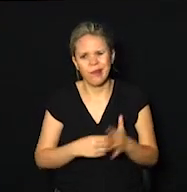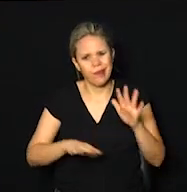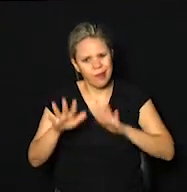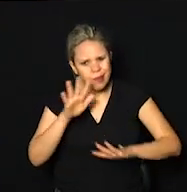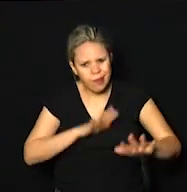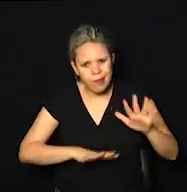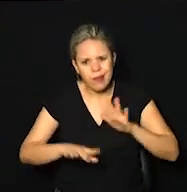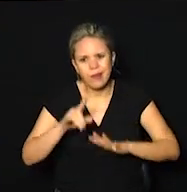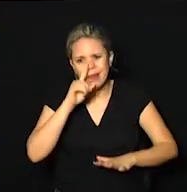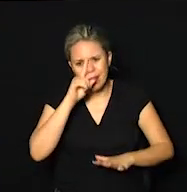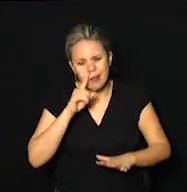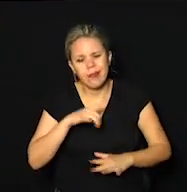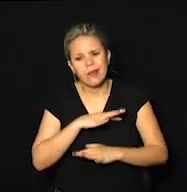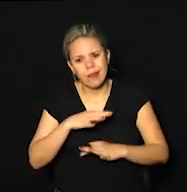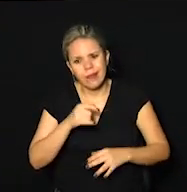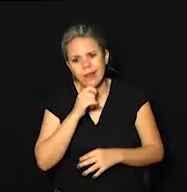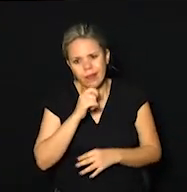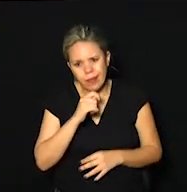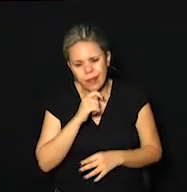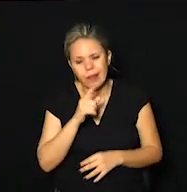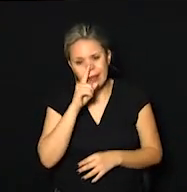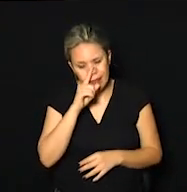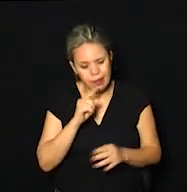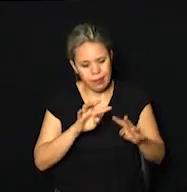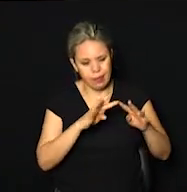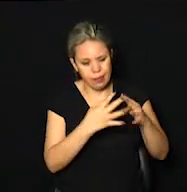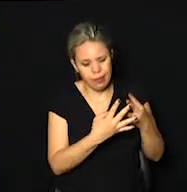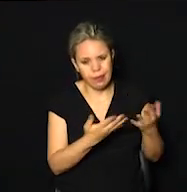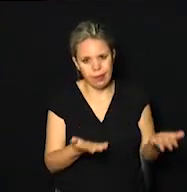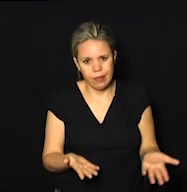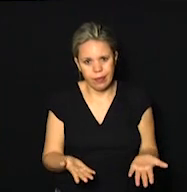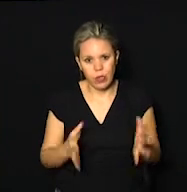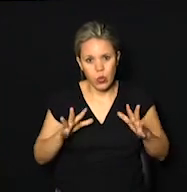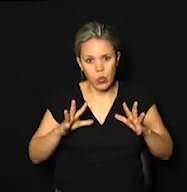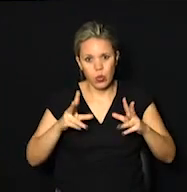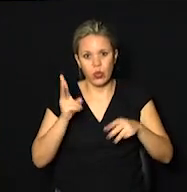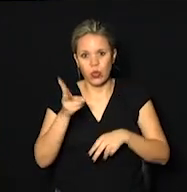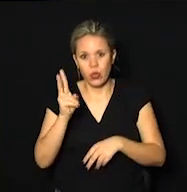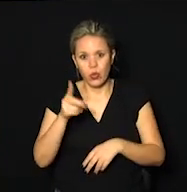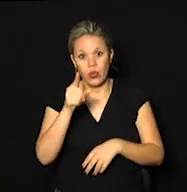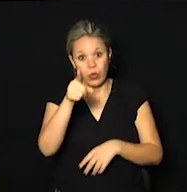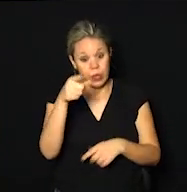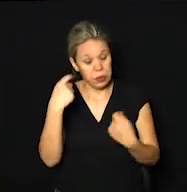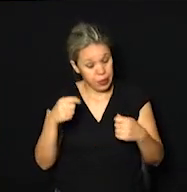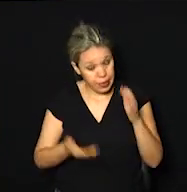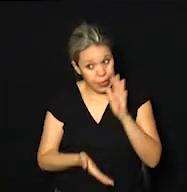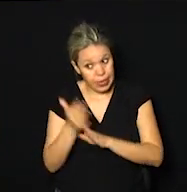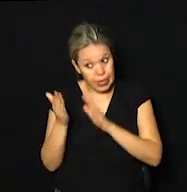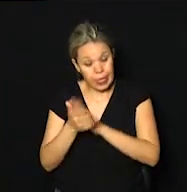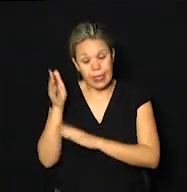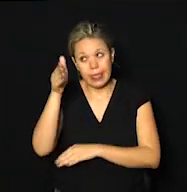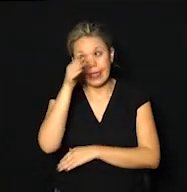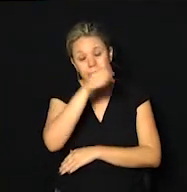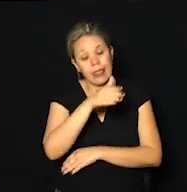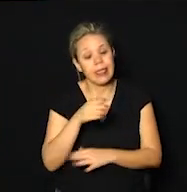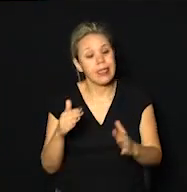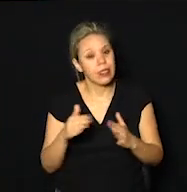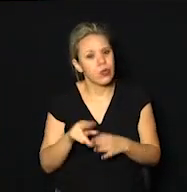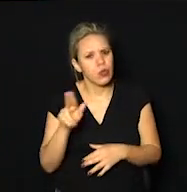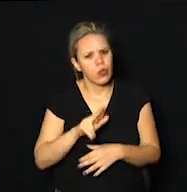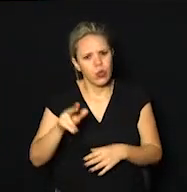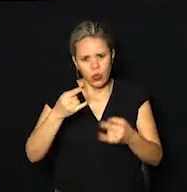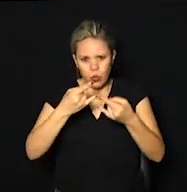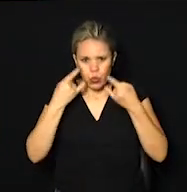cuidado, a cidade ainda está em quarentena. Então, toda vez que precisar sair de casa, utilizar